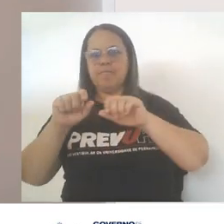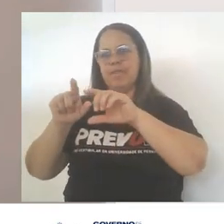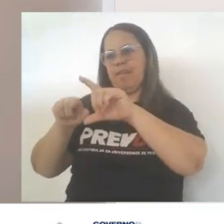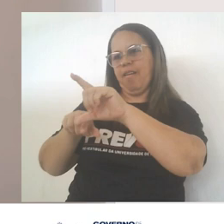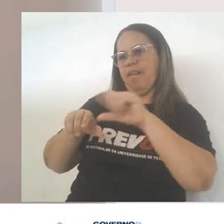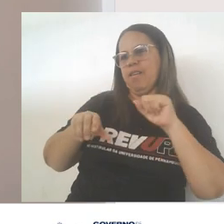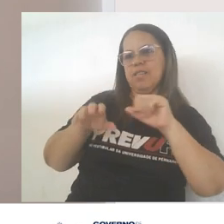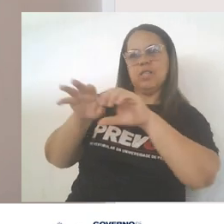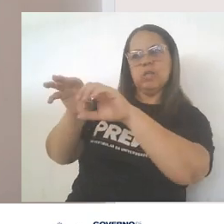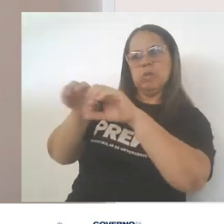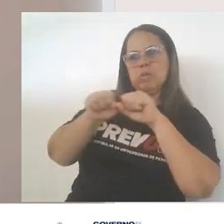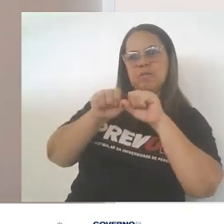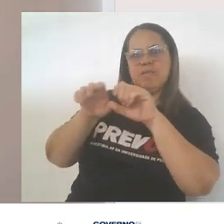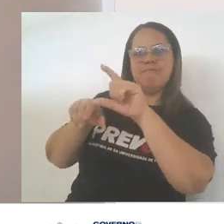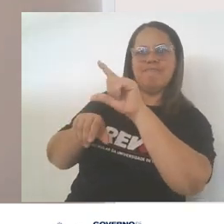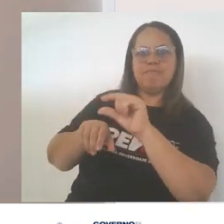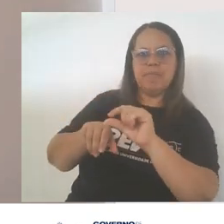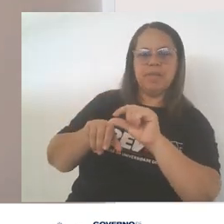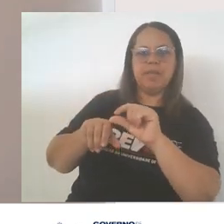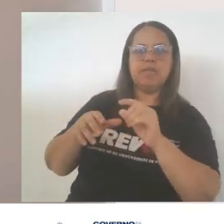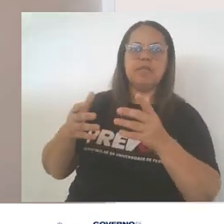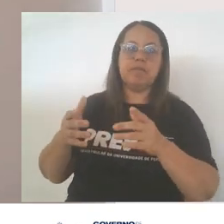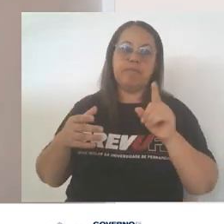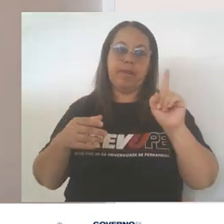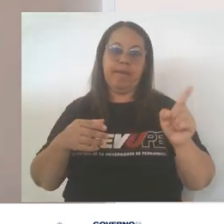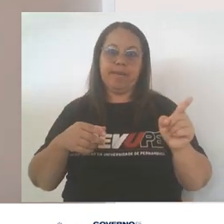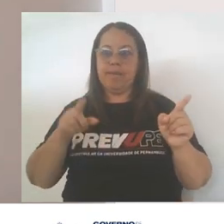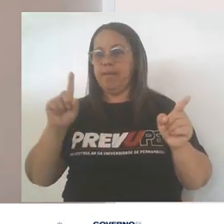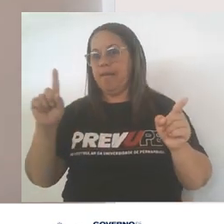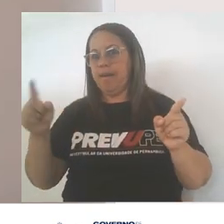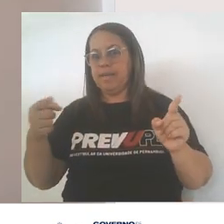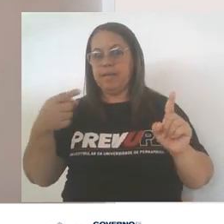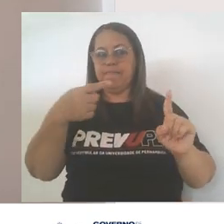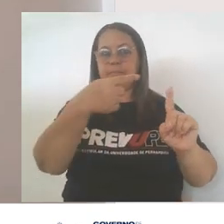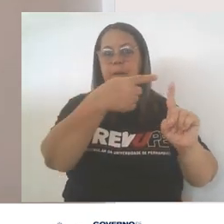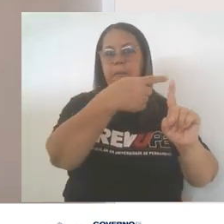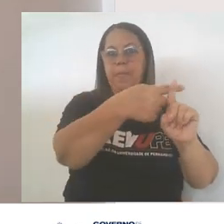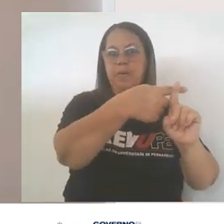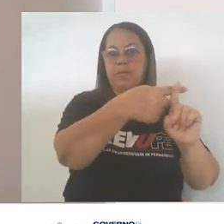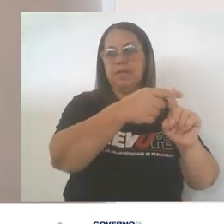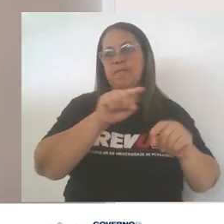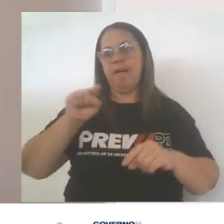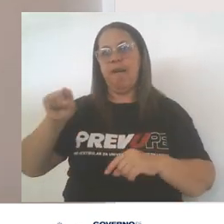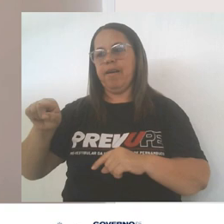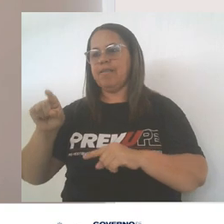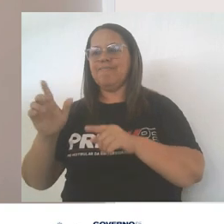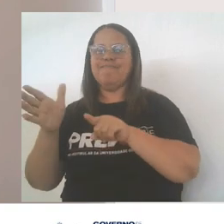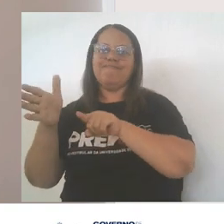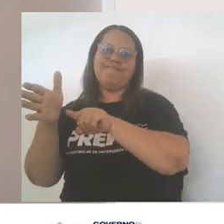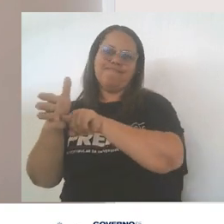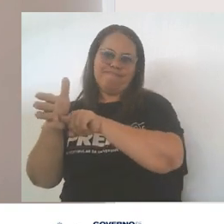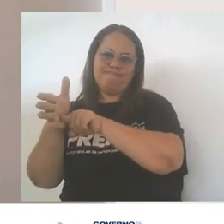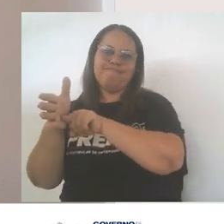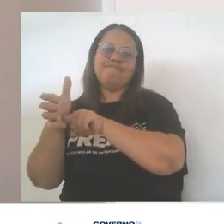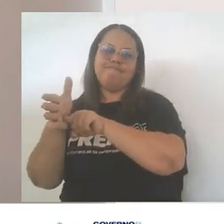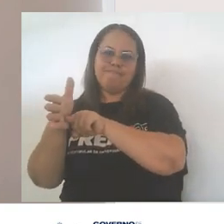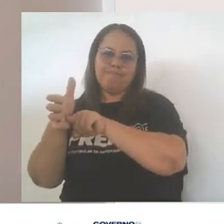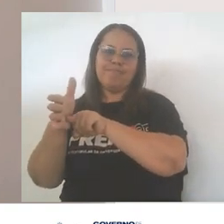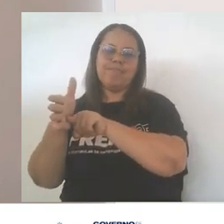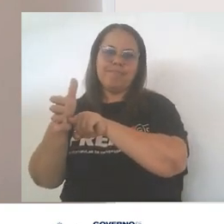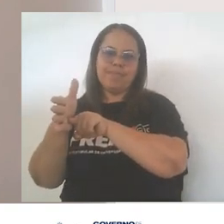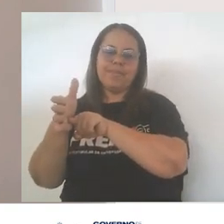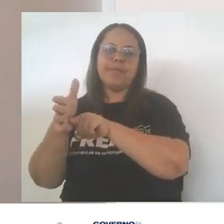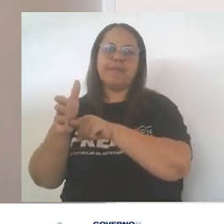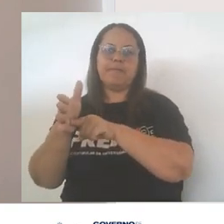resultado dessa diferença, uma extremidade da molécula terá uma carga parcial positiva, enquanto que a outra extremidade